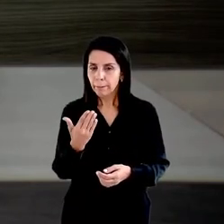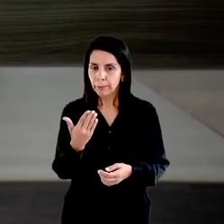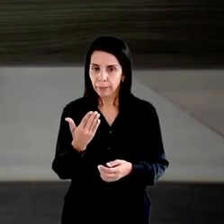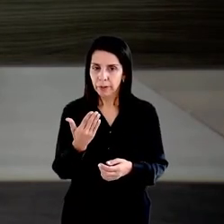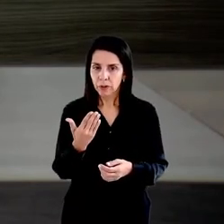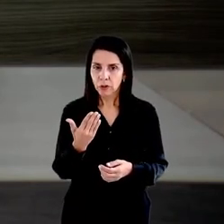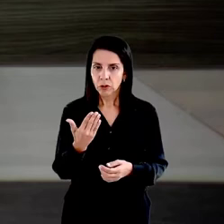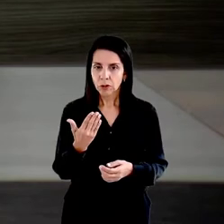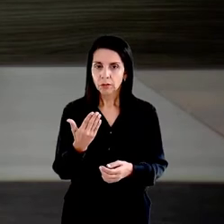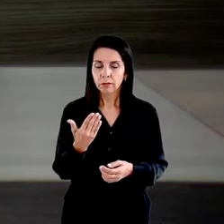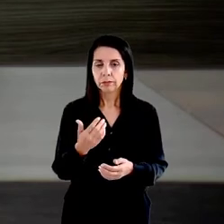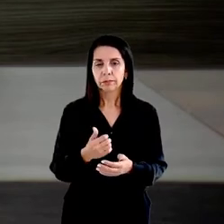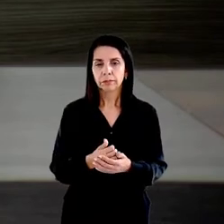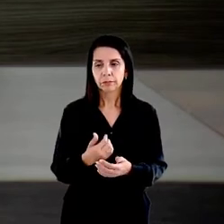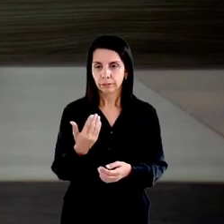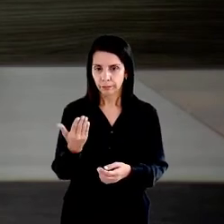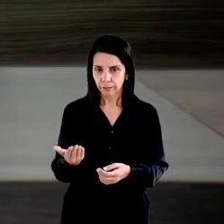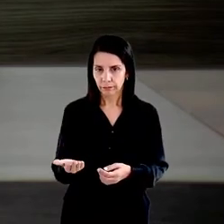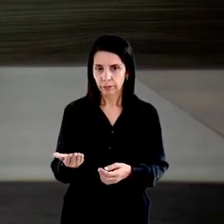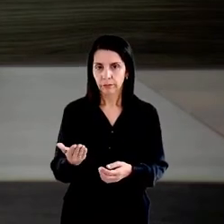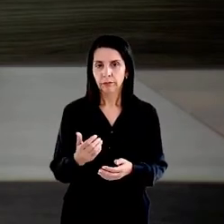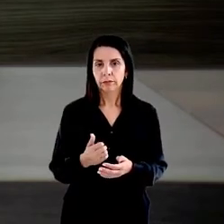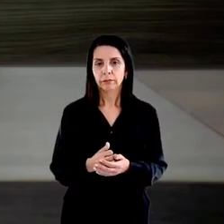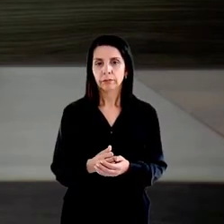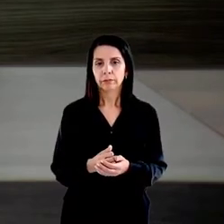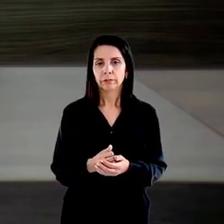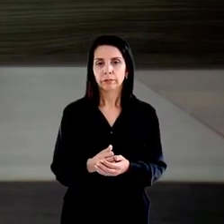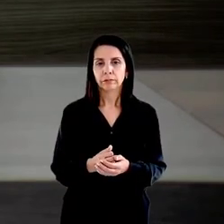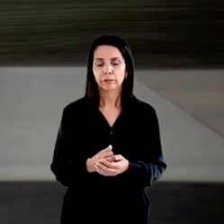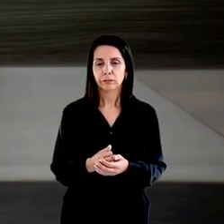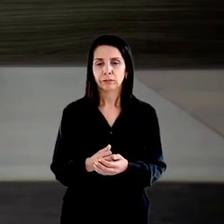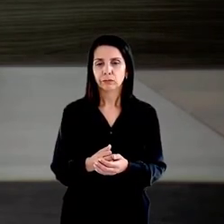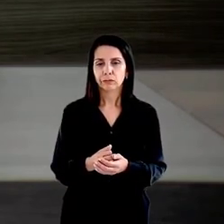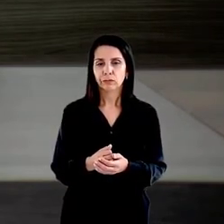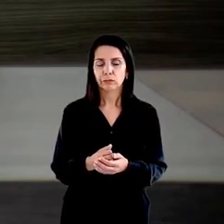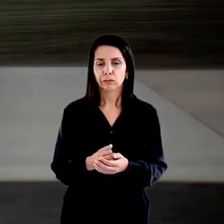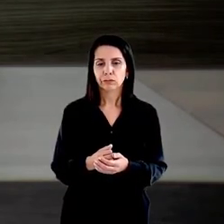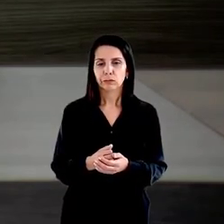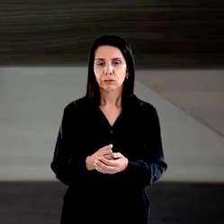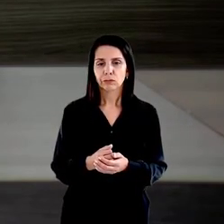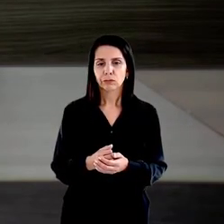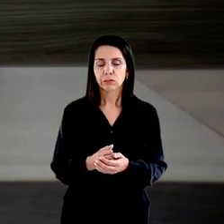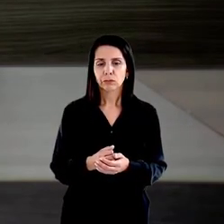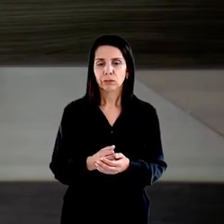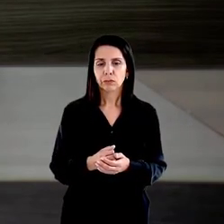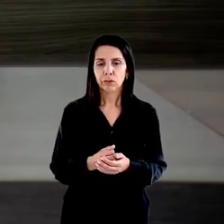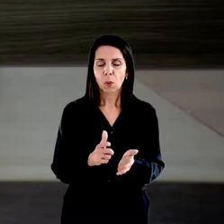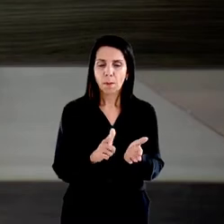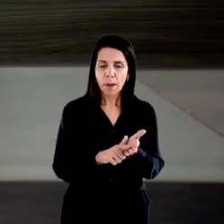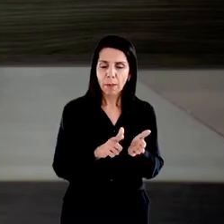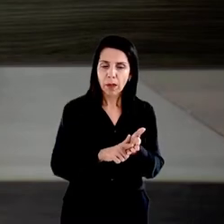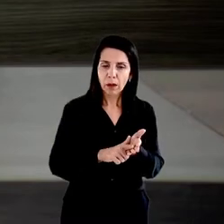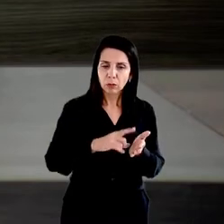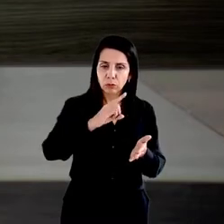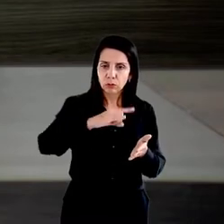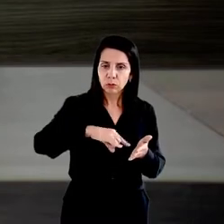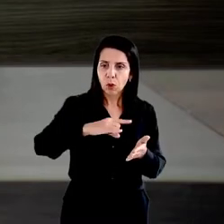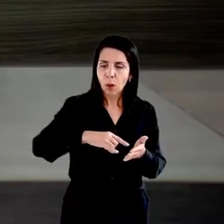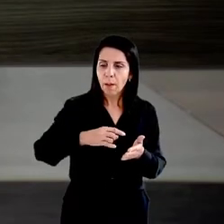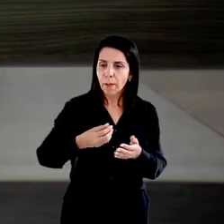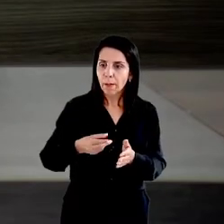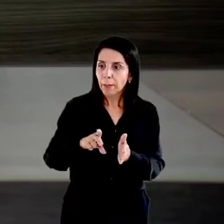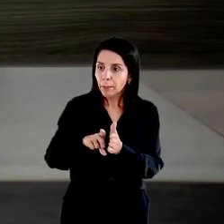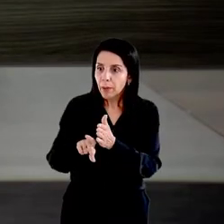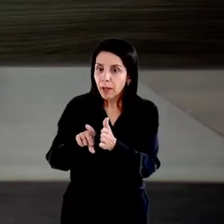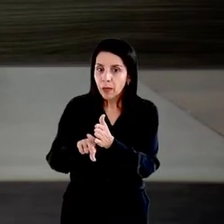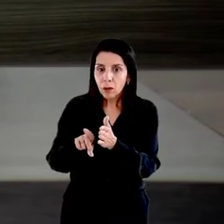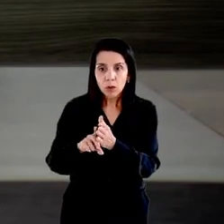um formulário Google Forms, perguntando questões relativas às iniciativas adotadas pelos promotores e